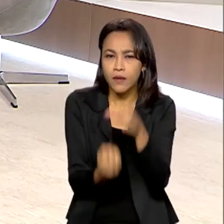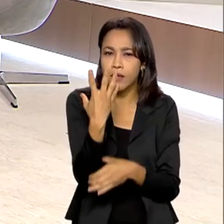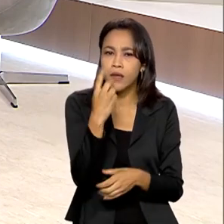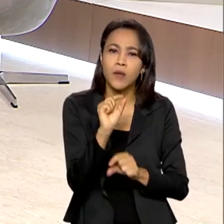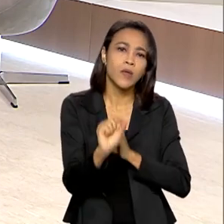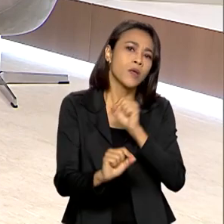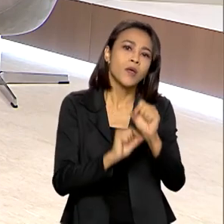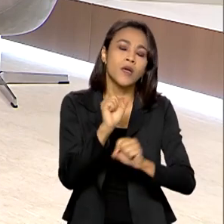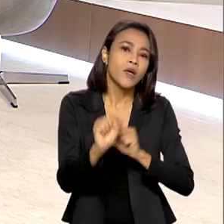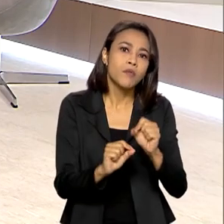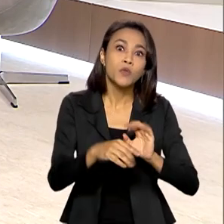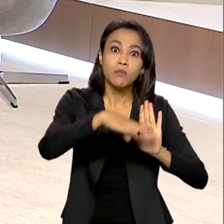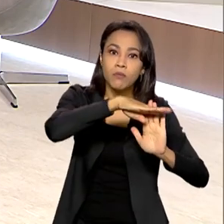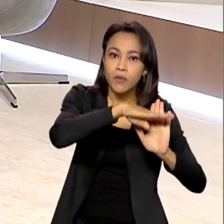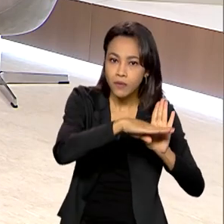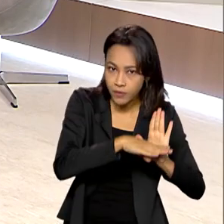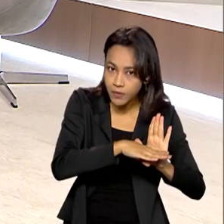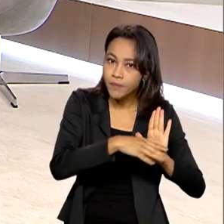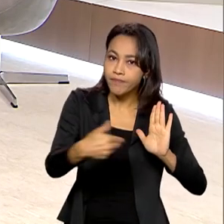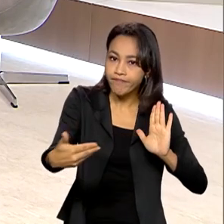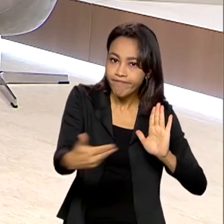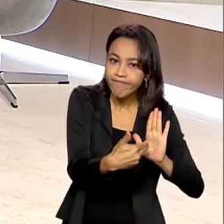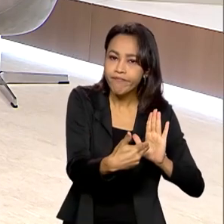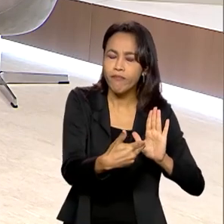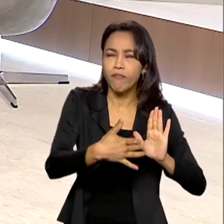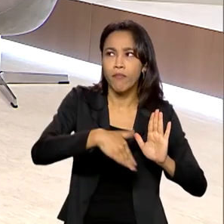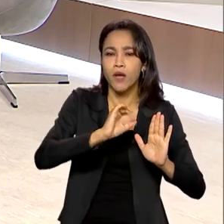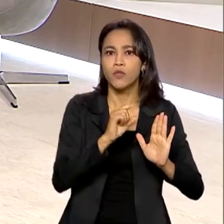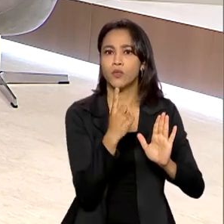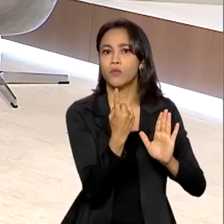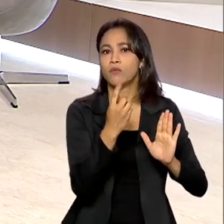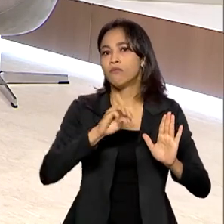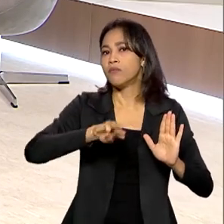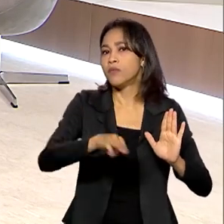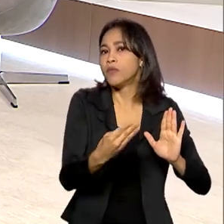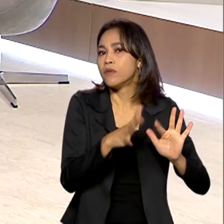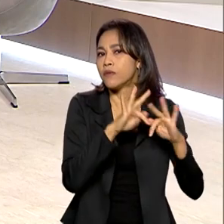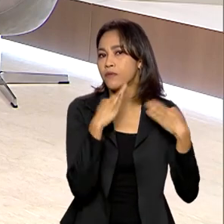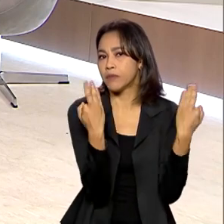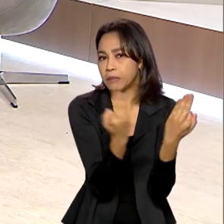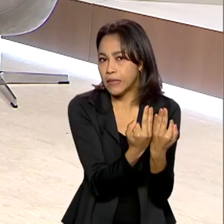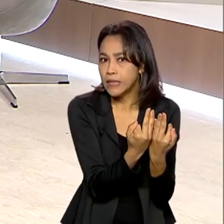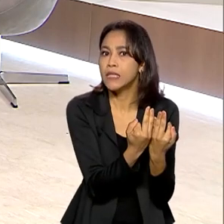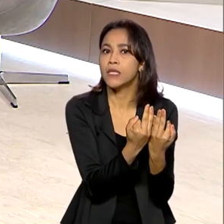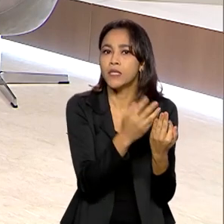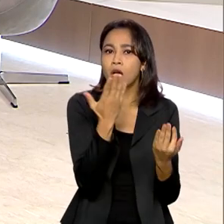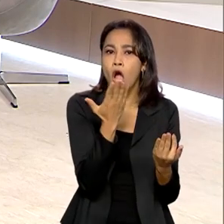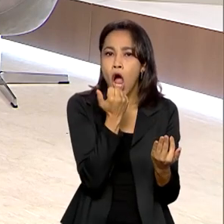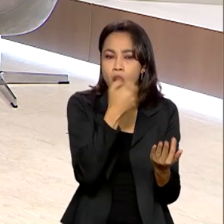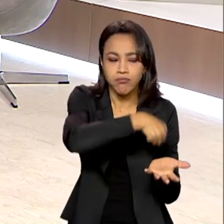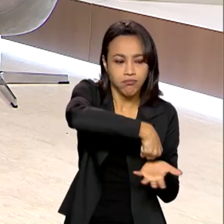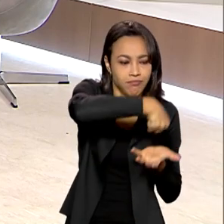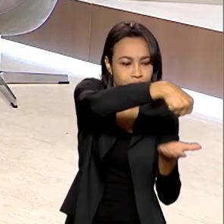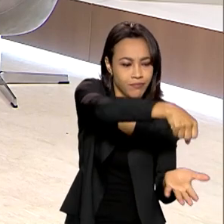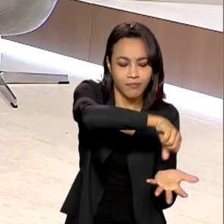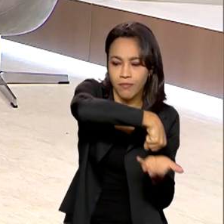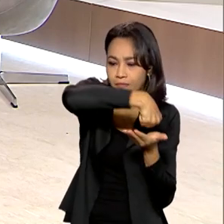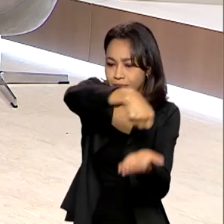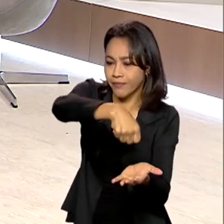Brasileiros pelo Brasil. Foram mais de um milhão de famílias atendidas com cestas de alimentos